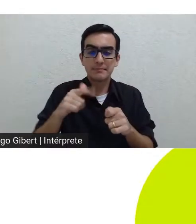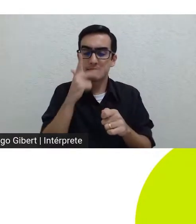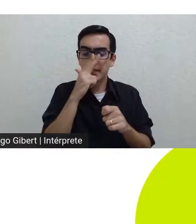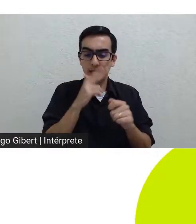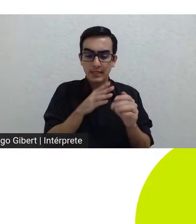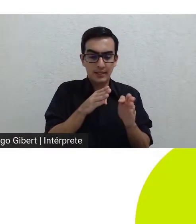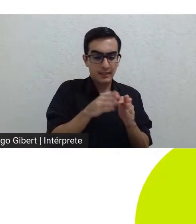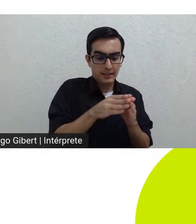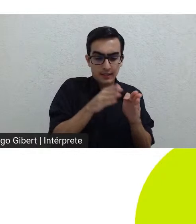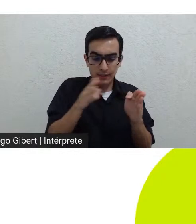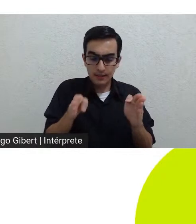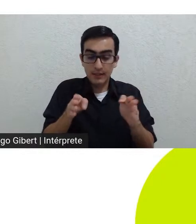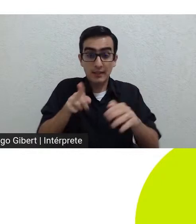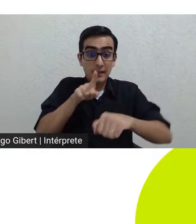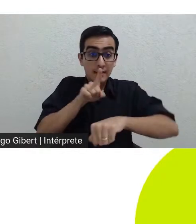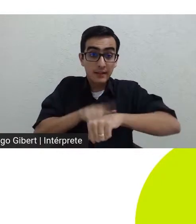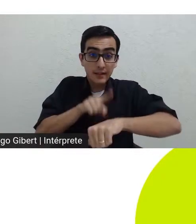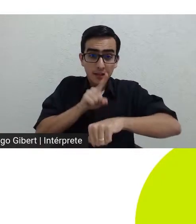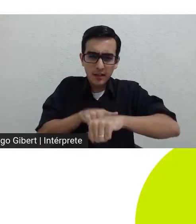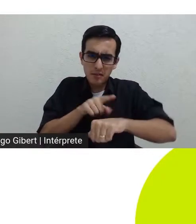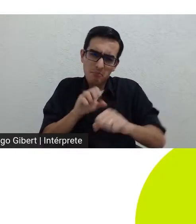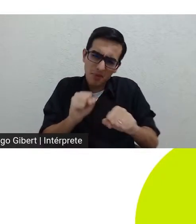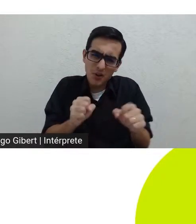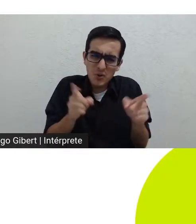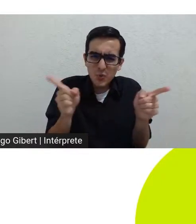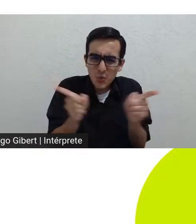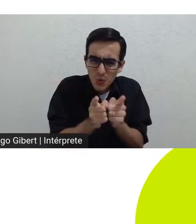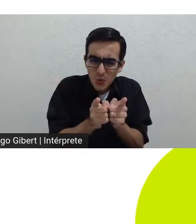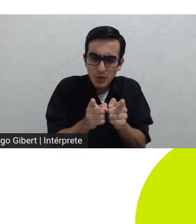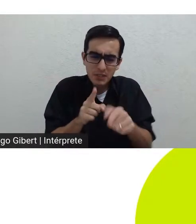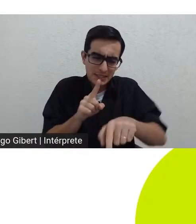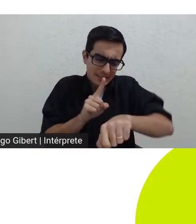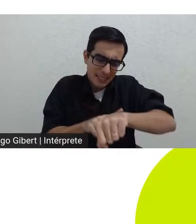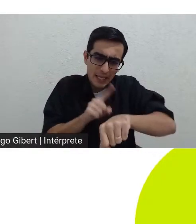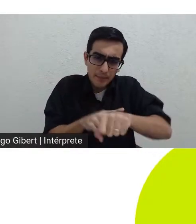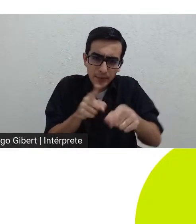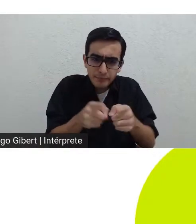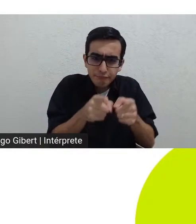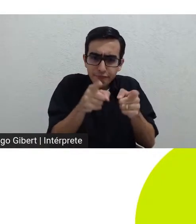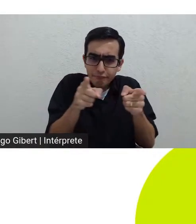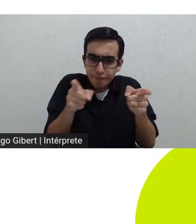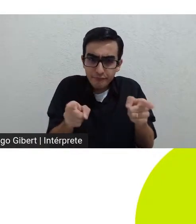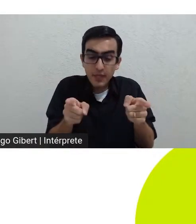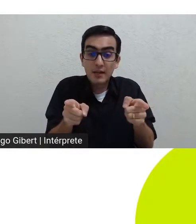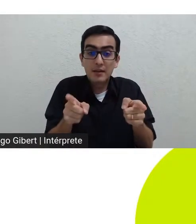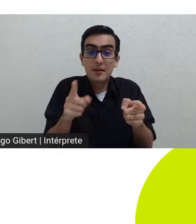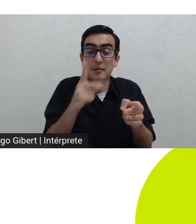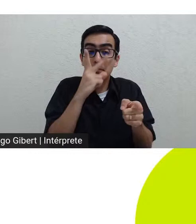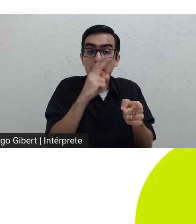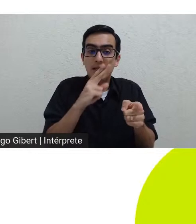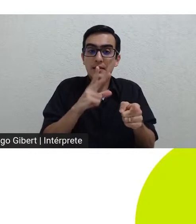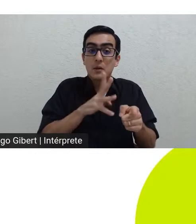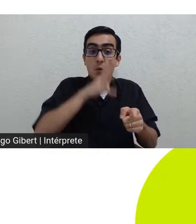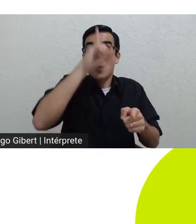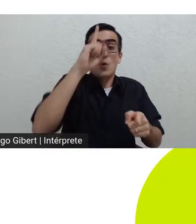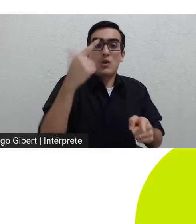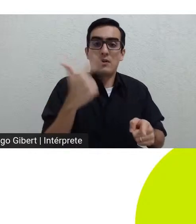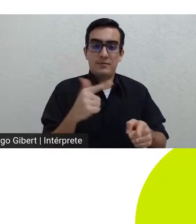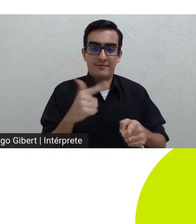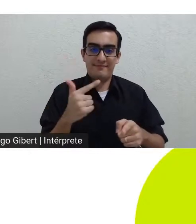qual por menor que seja mas é um intervalo de tempo no qual a compulsão não ocorre